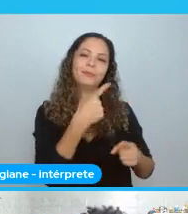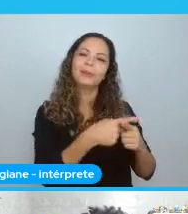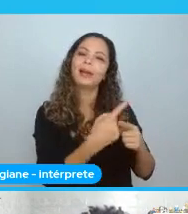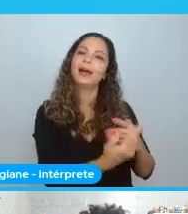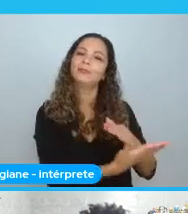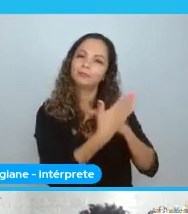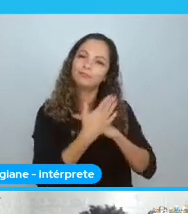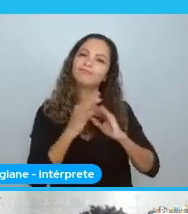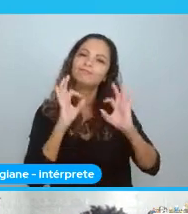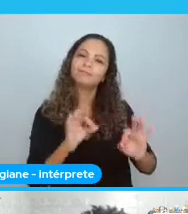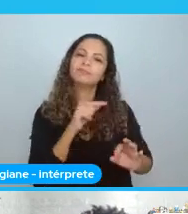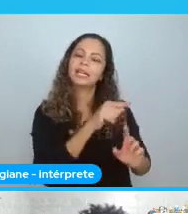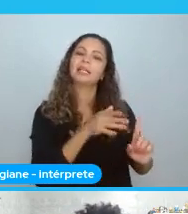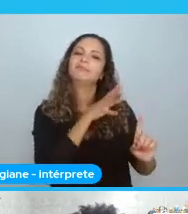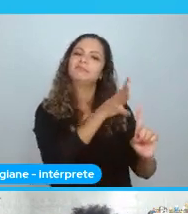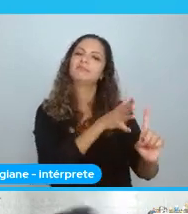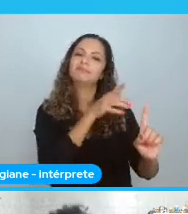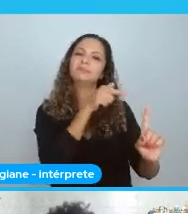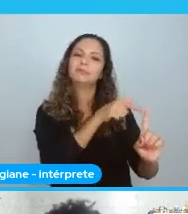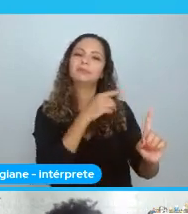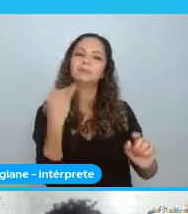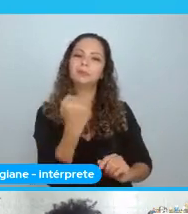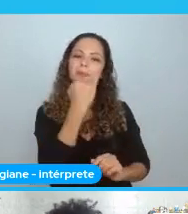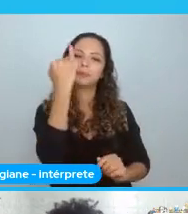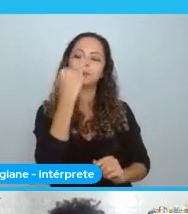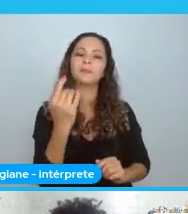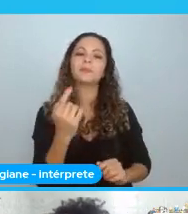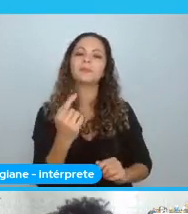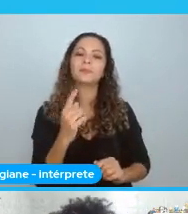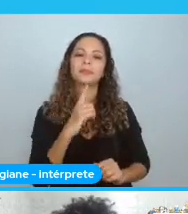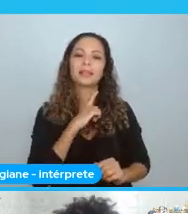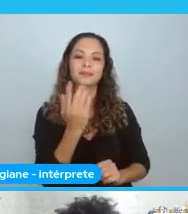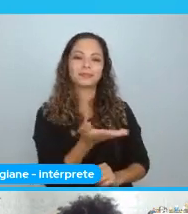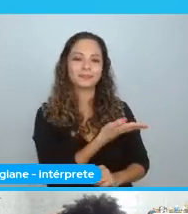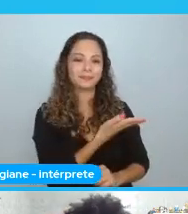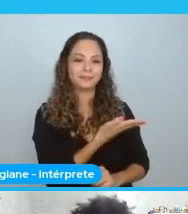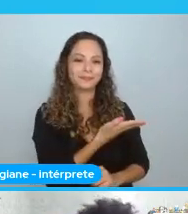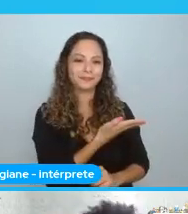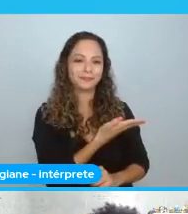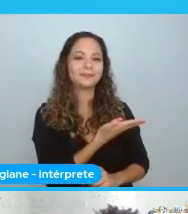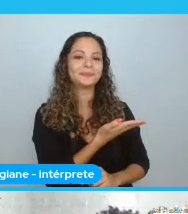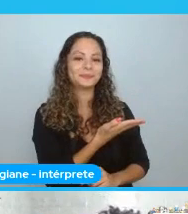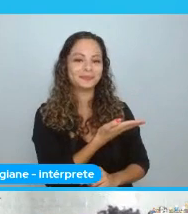Pelas falas que ela fez. Que foi. A Big Kahuna do ano passado. Ana Dulce.